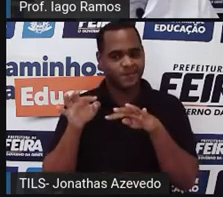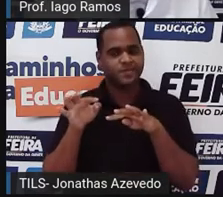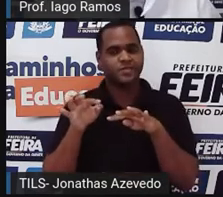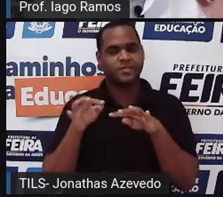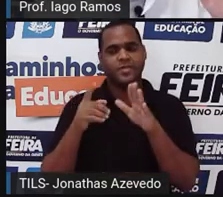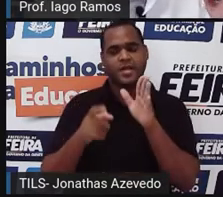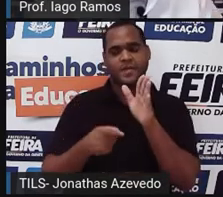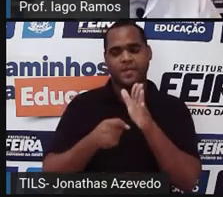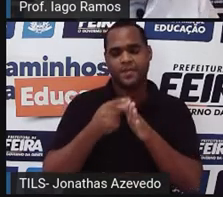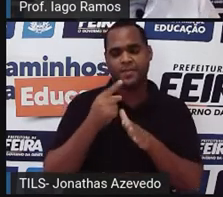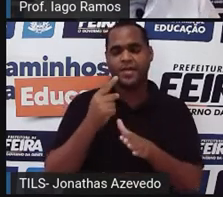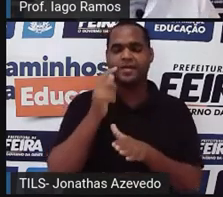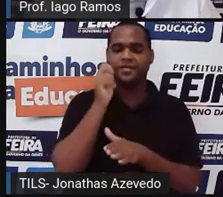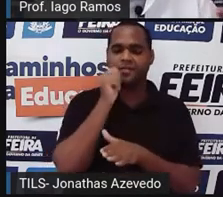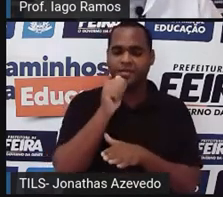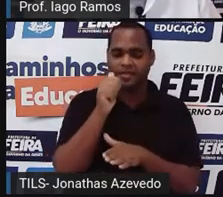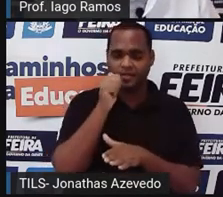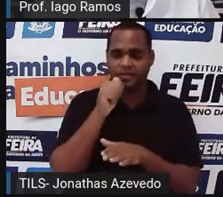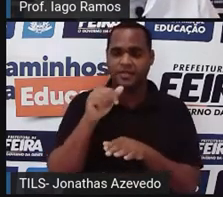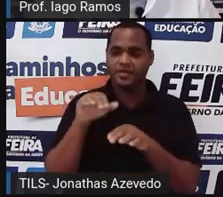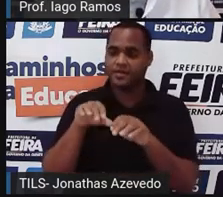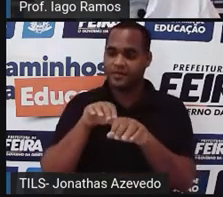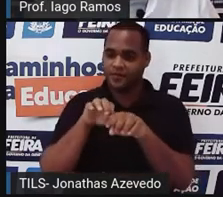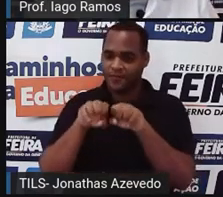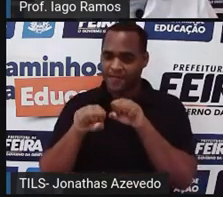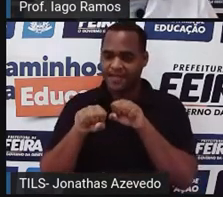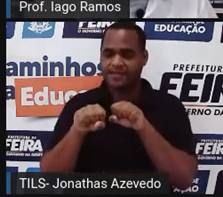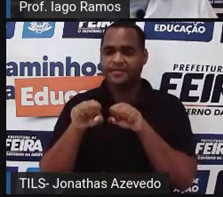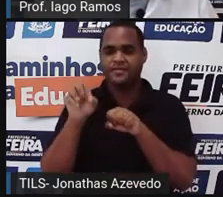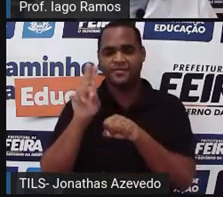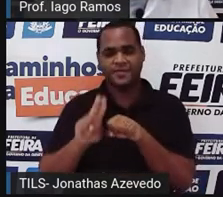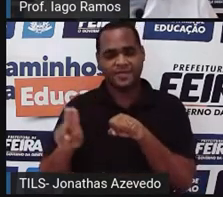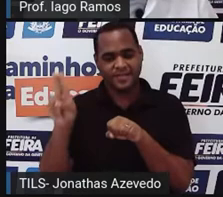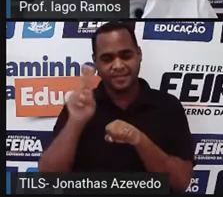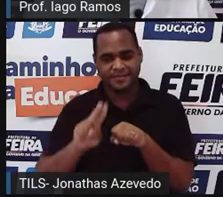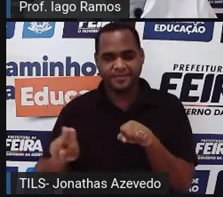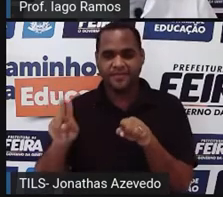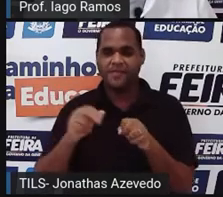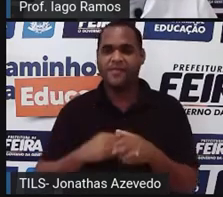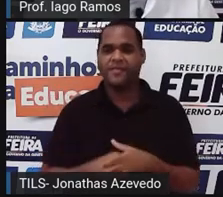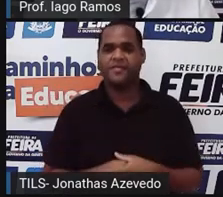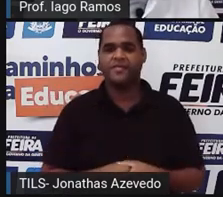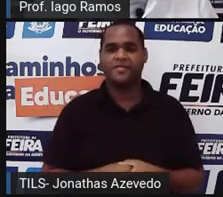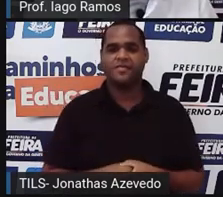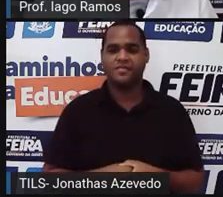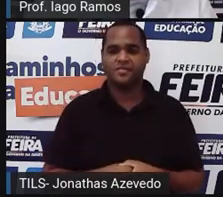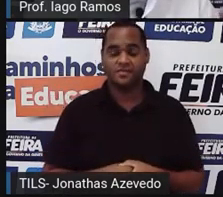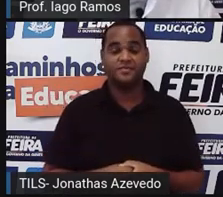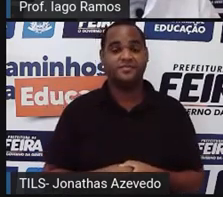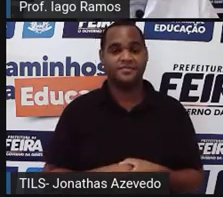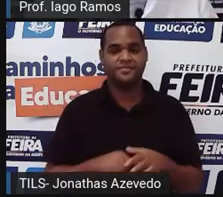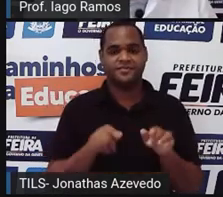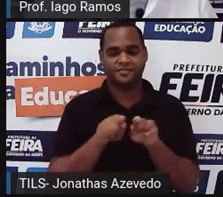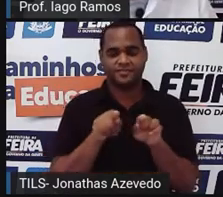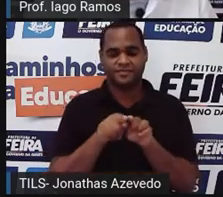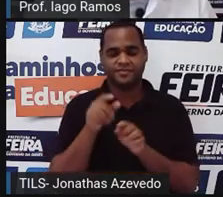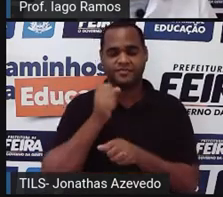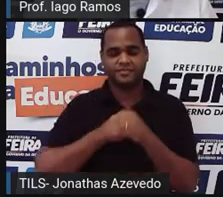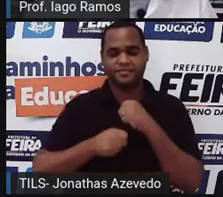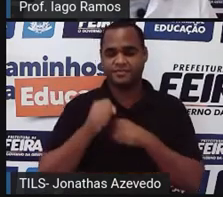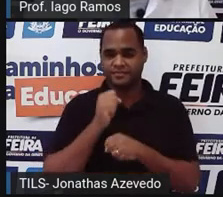primeira negra a se formar nessa universidade, tá? E no ano de